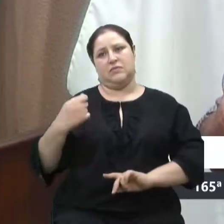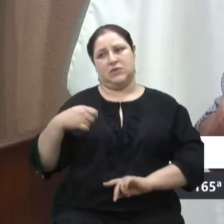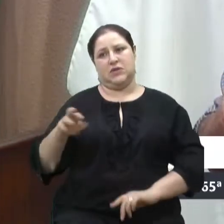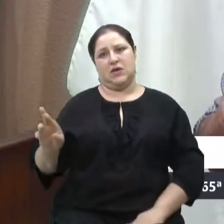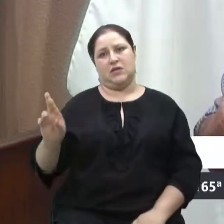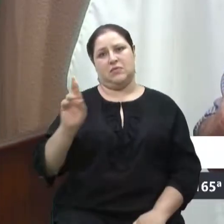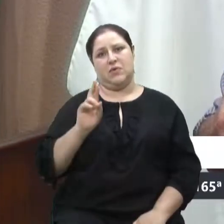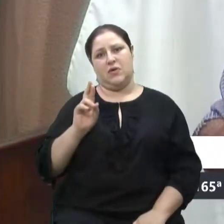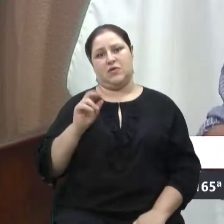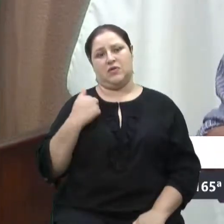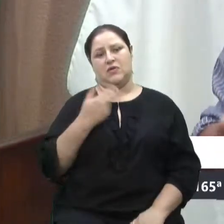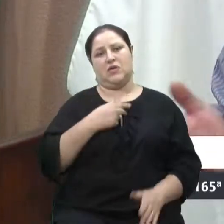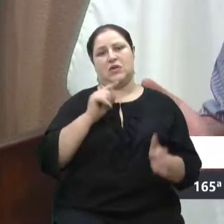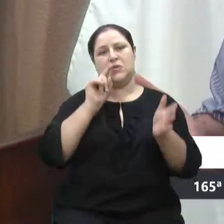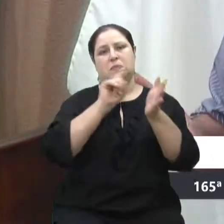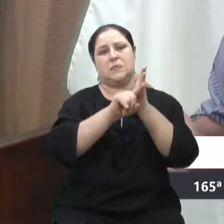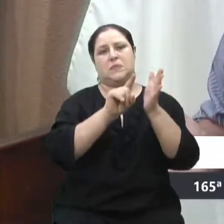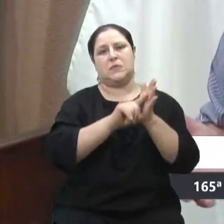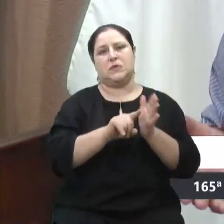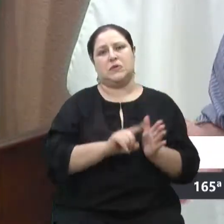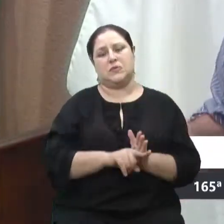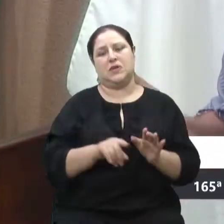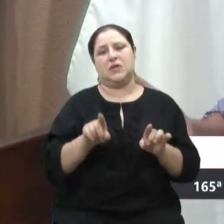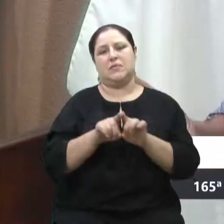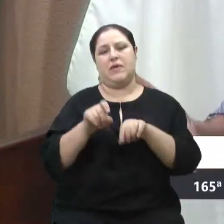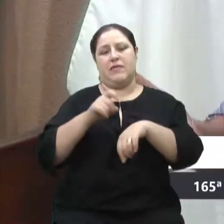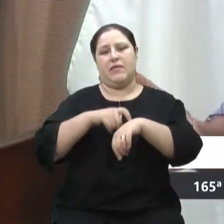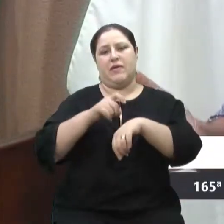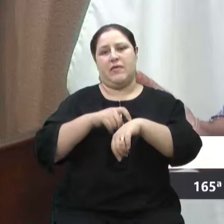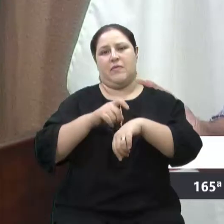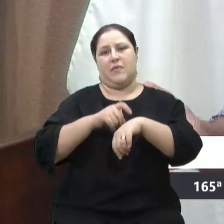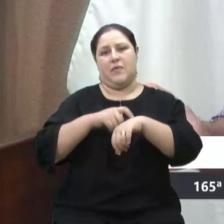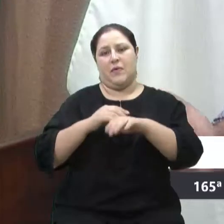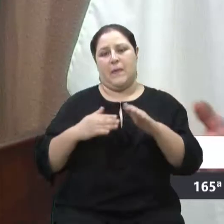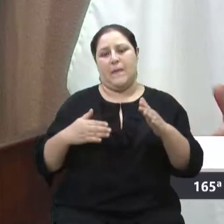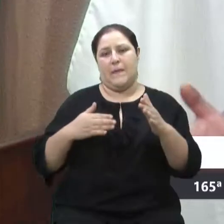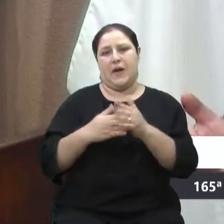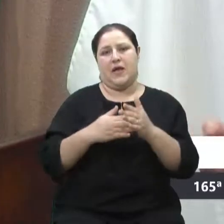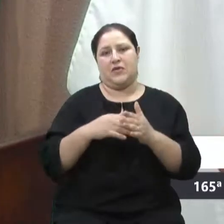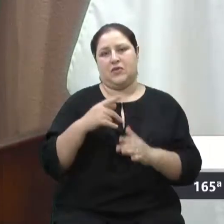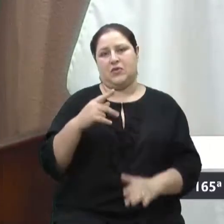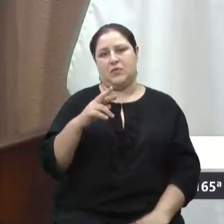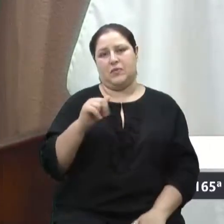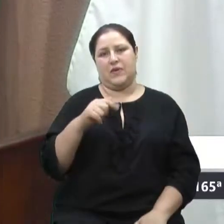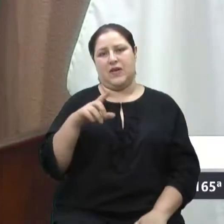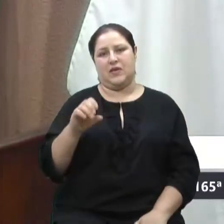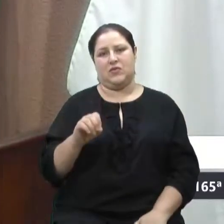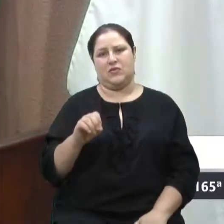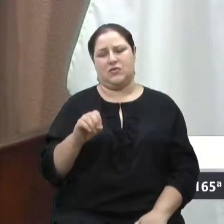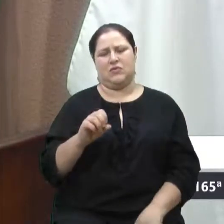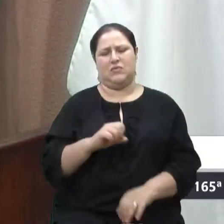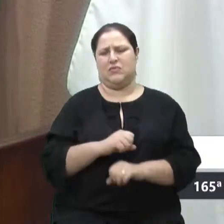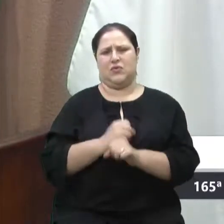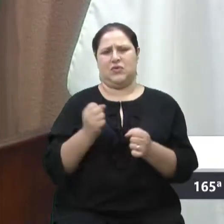das questões. Nós temos que ter prazos, não é possível mais. Um ano e três meses?